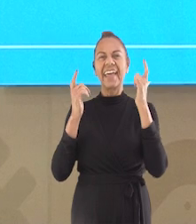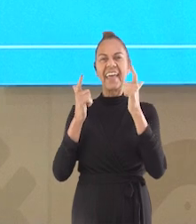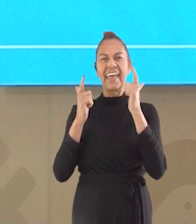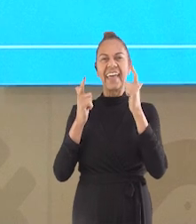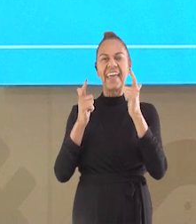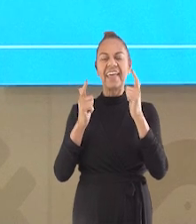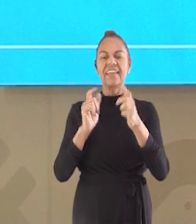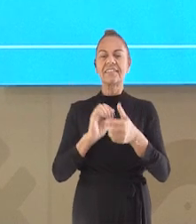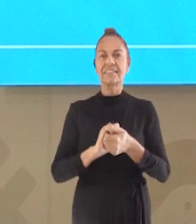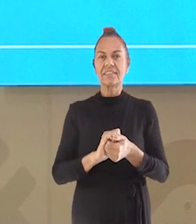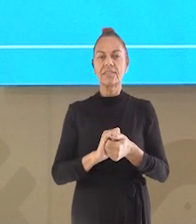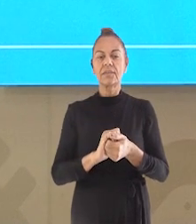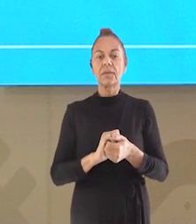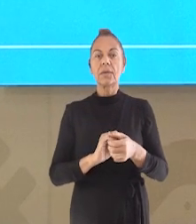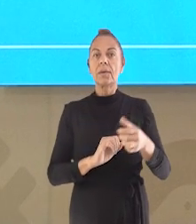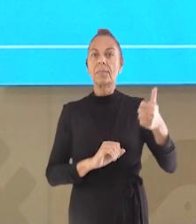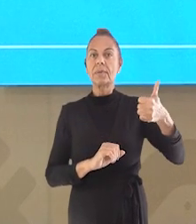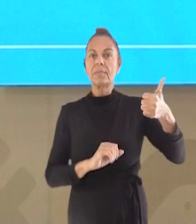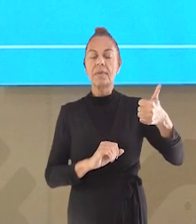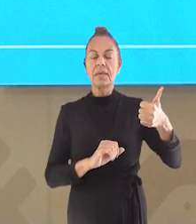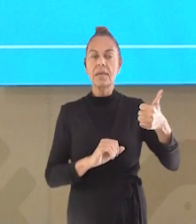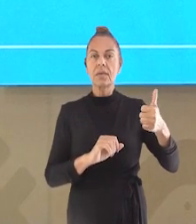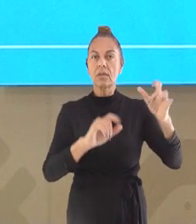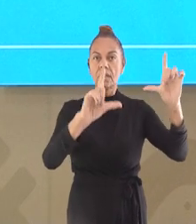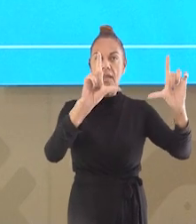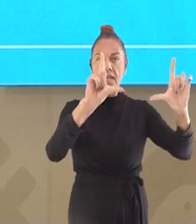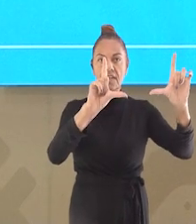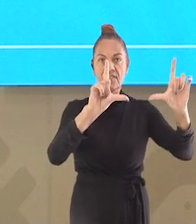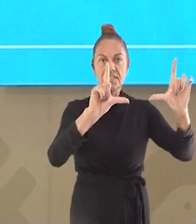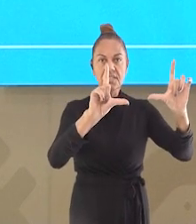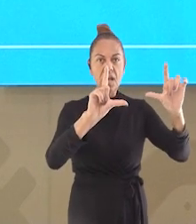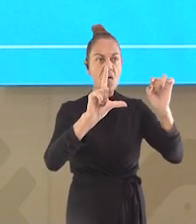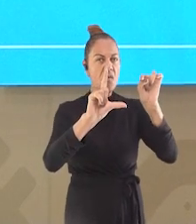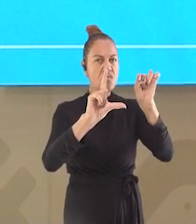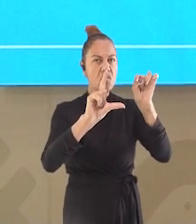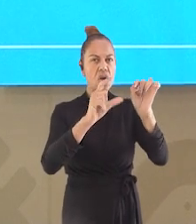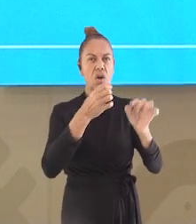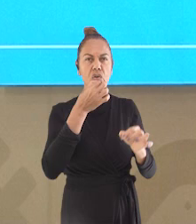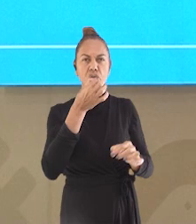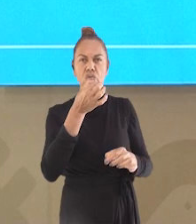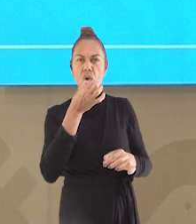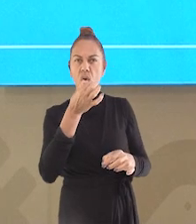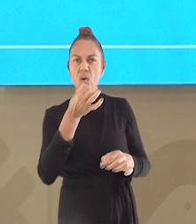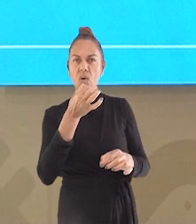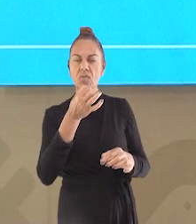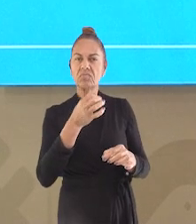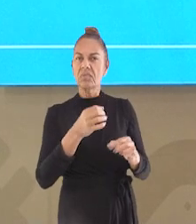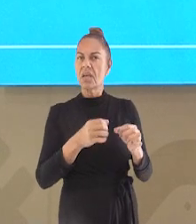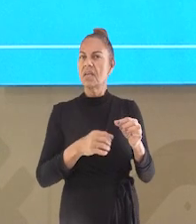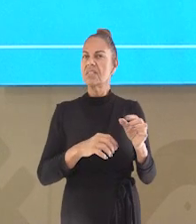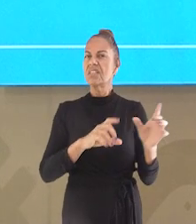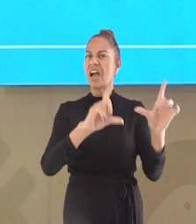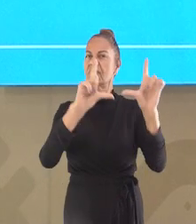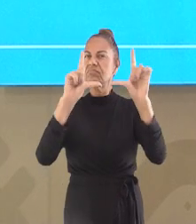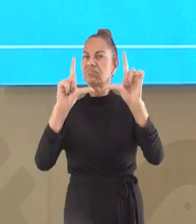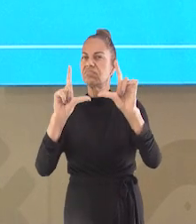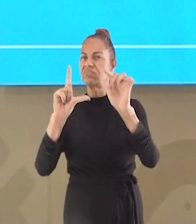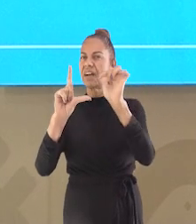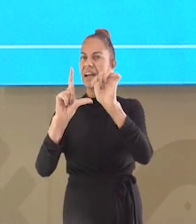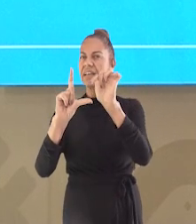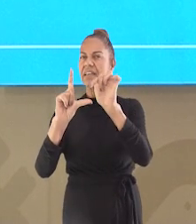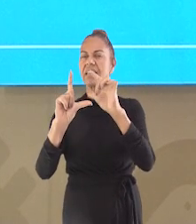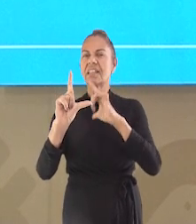No primeiro balão, perceba que o som está saindo diretamente da televisão, como eu já havia dito. Já no segundo